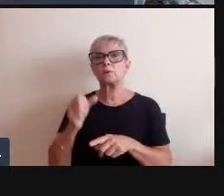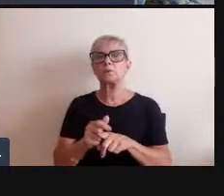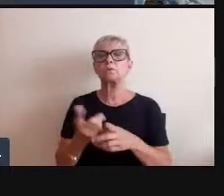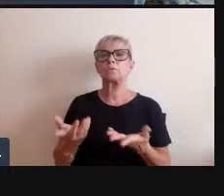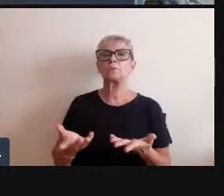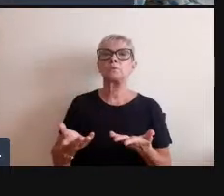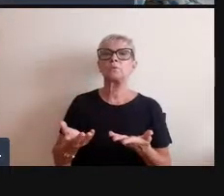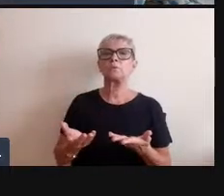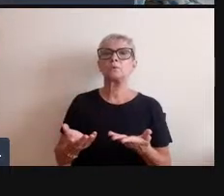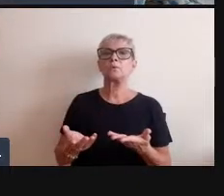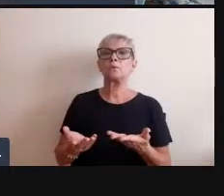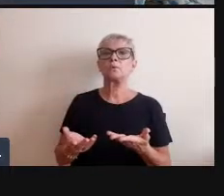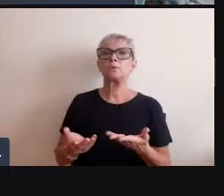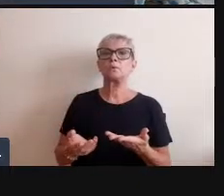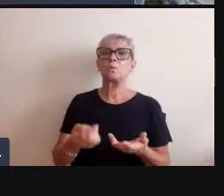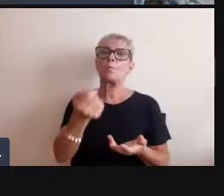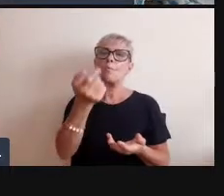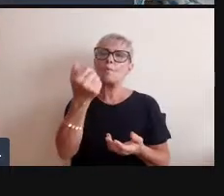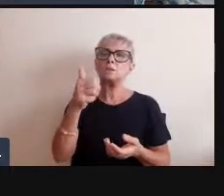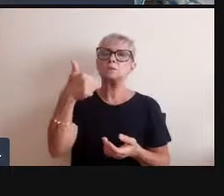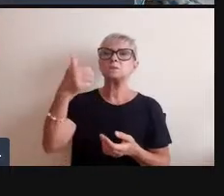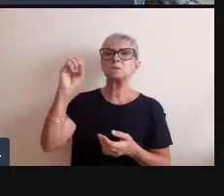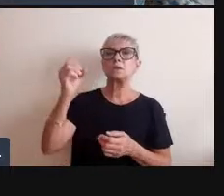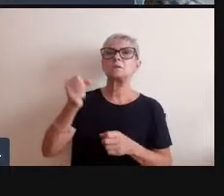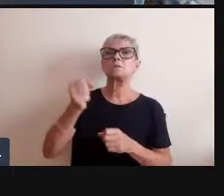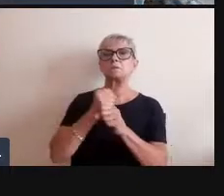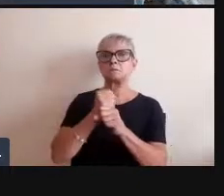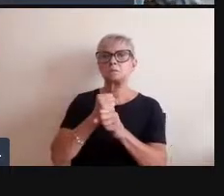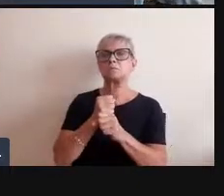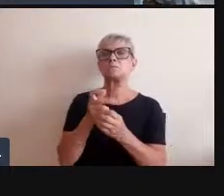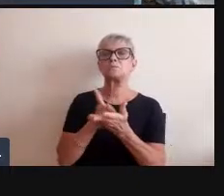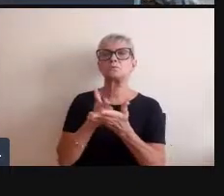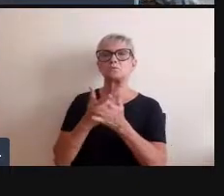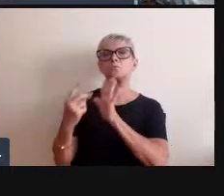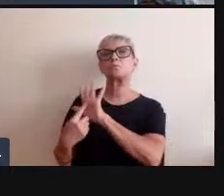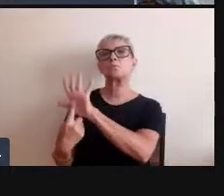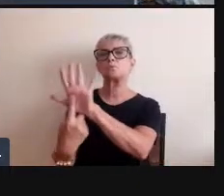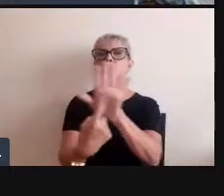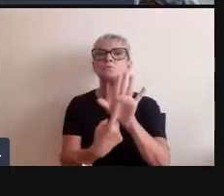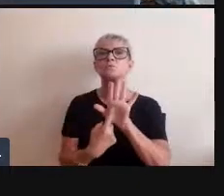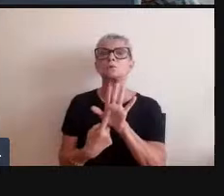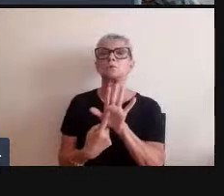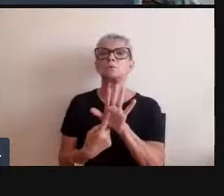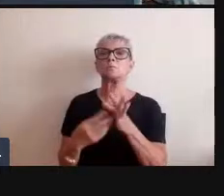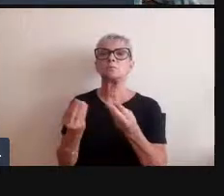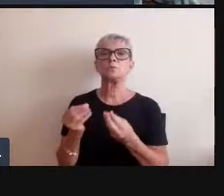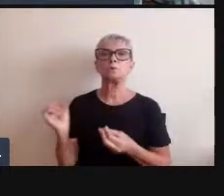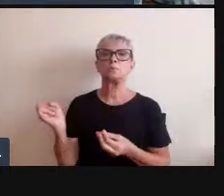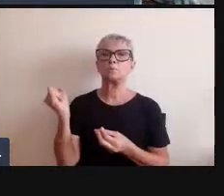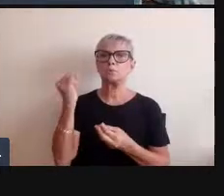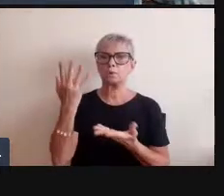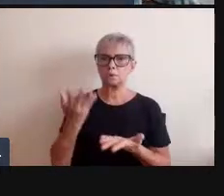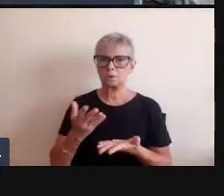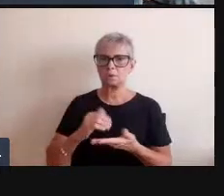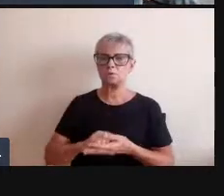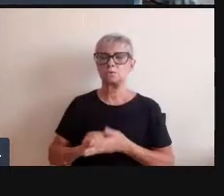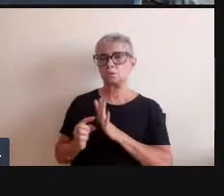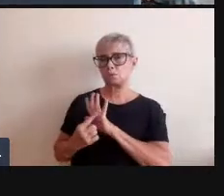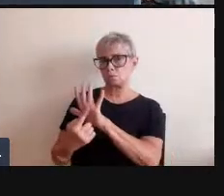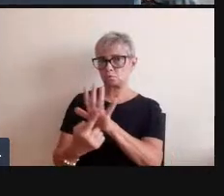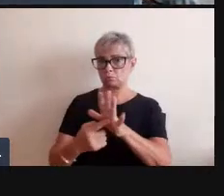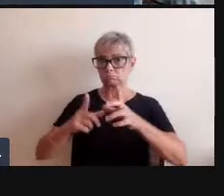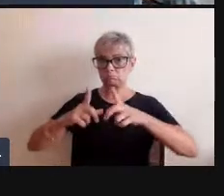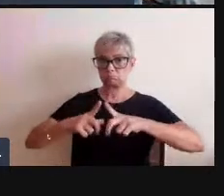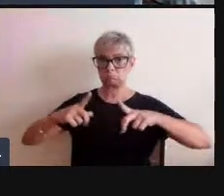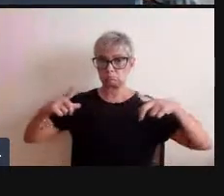durante quase dez anos então ela foi uma exposição gigantesca